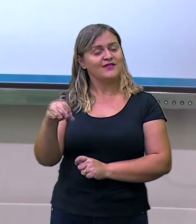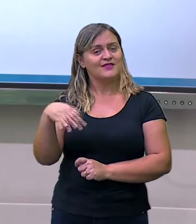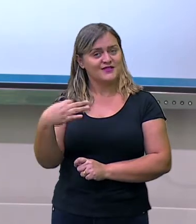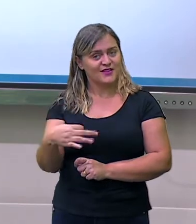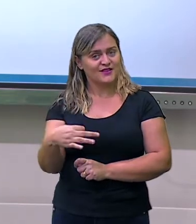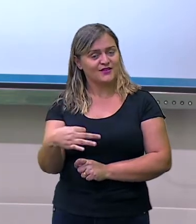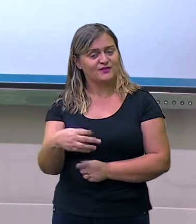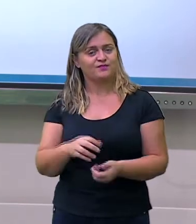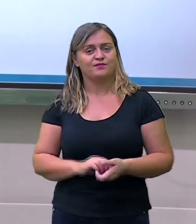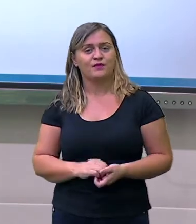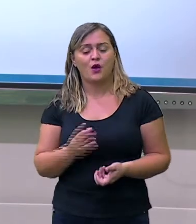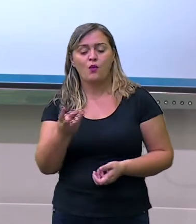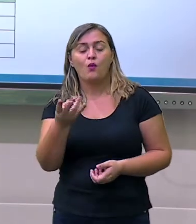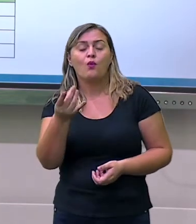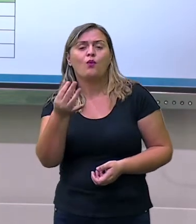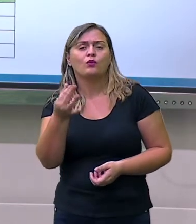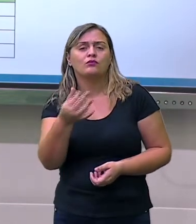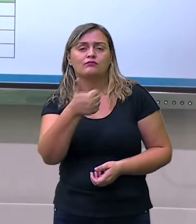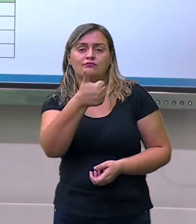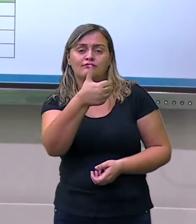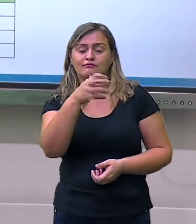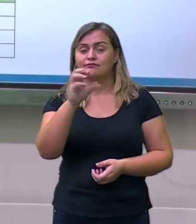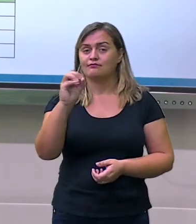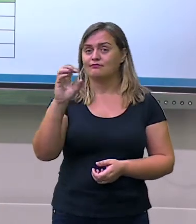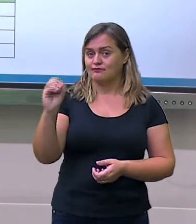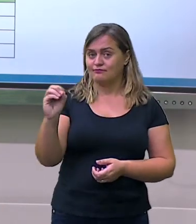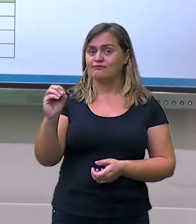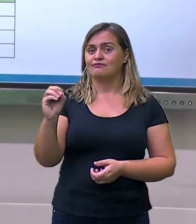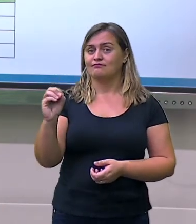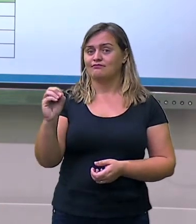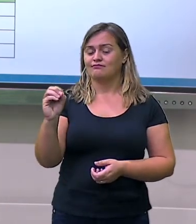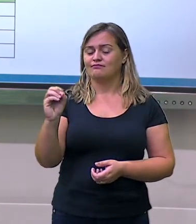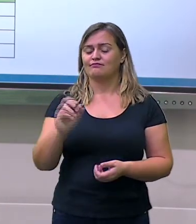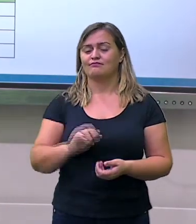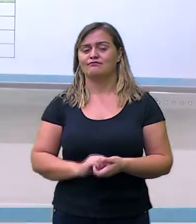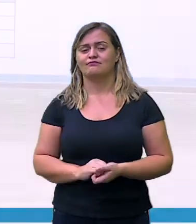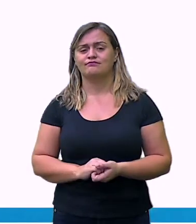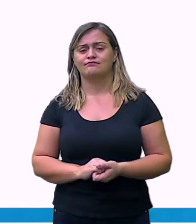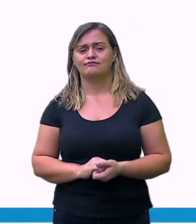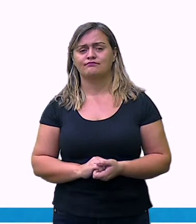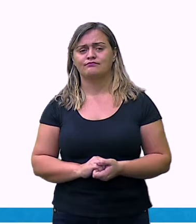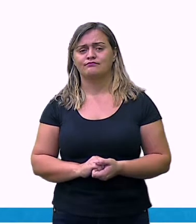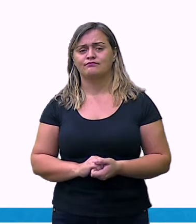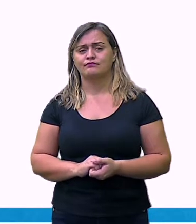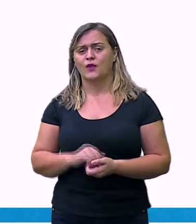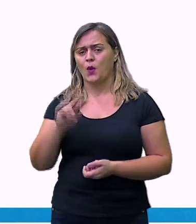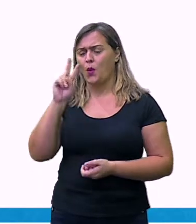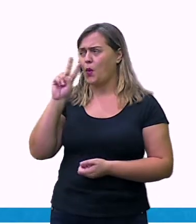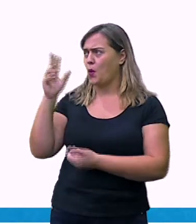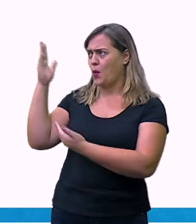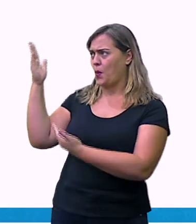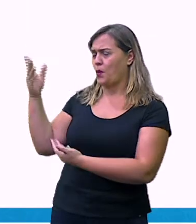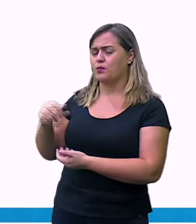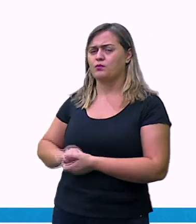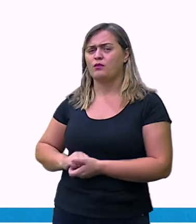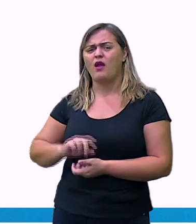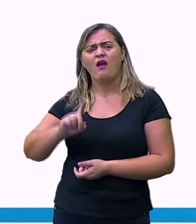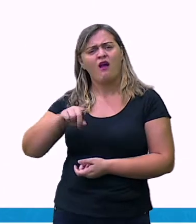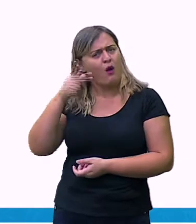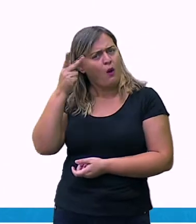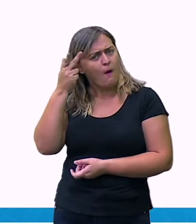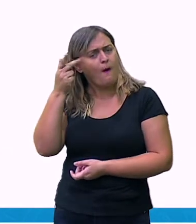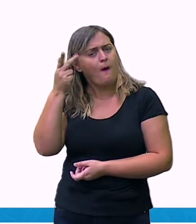quantidade cem. Leia junto comigo. É comum encontrarmos a